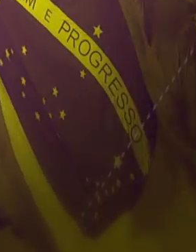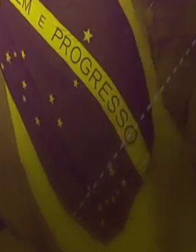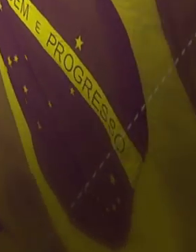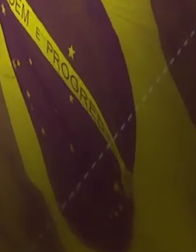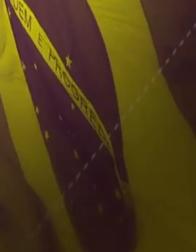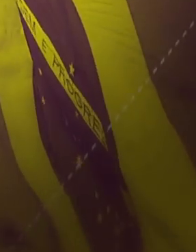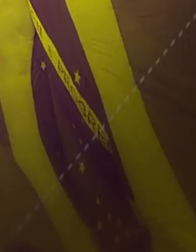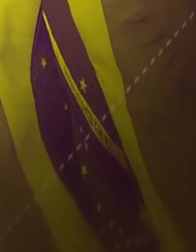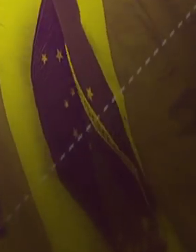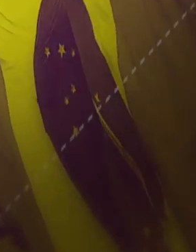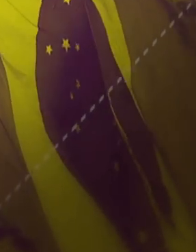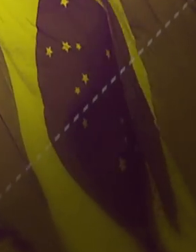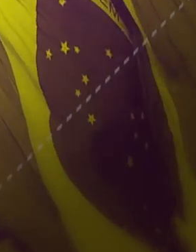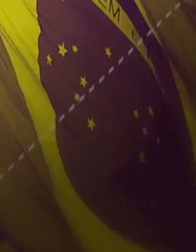Transcrição por Quintena Coelho Transcrição e